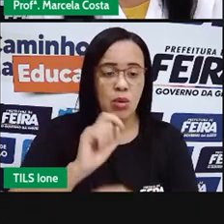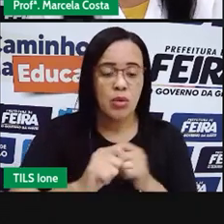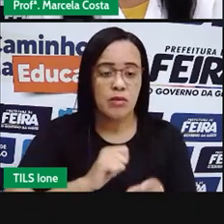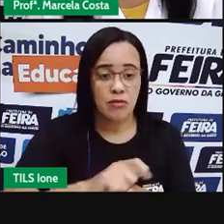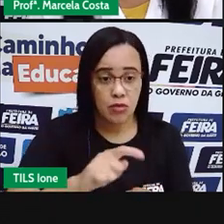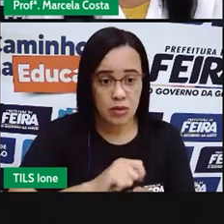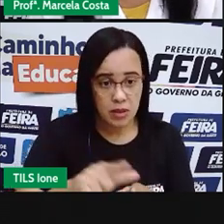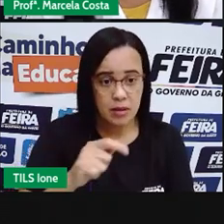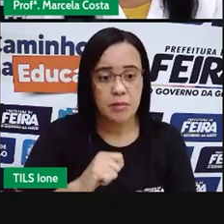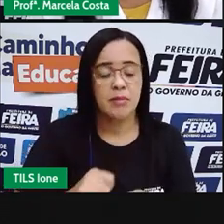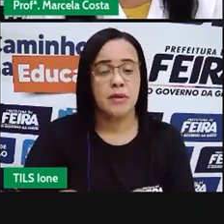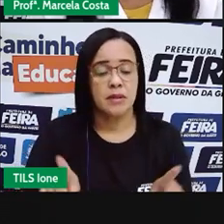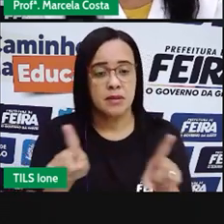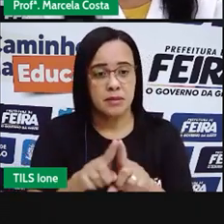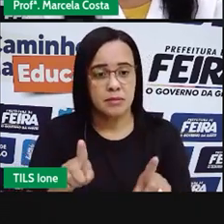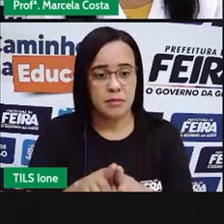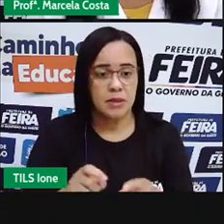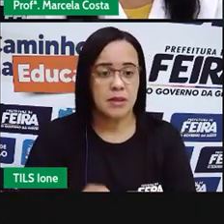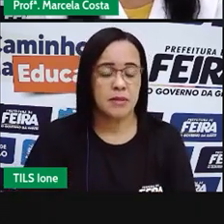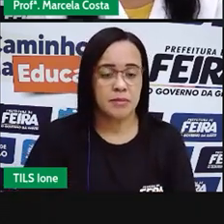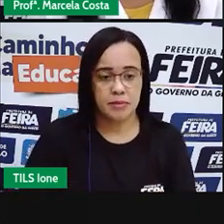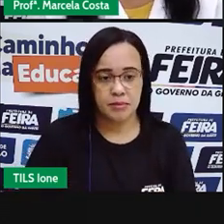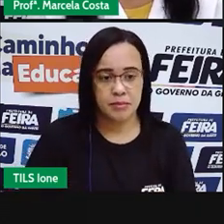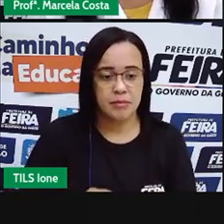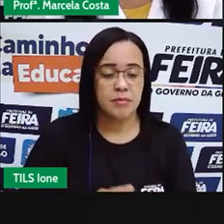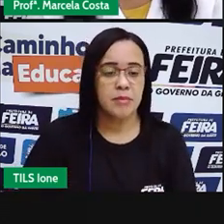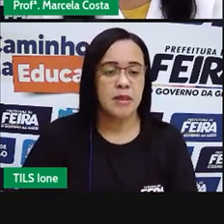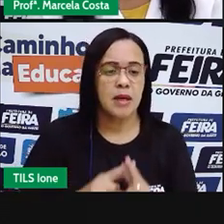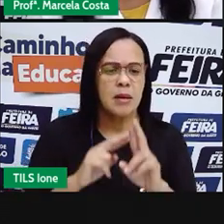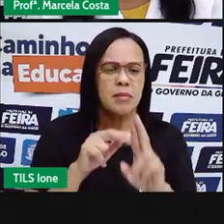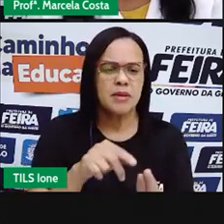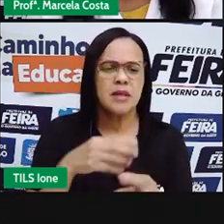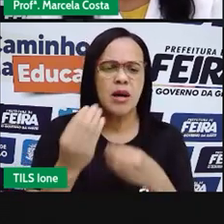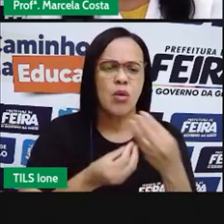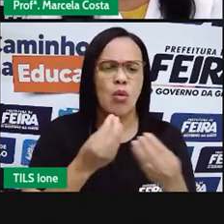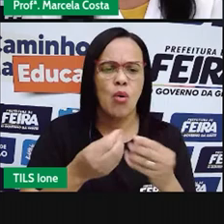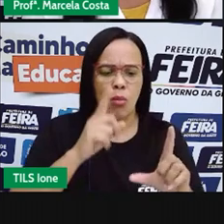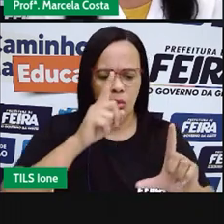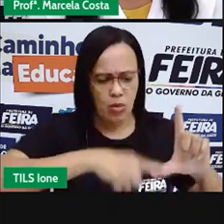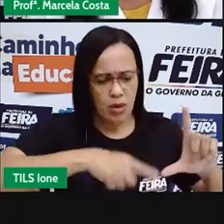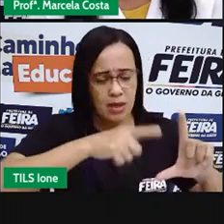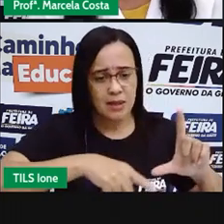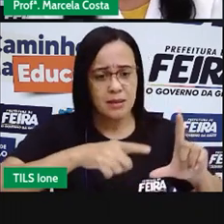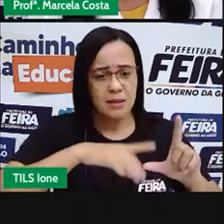pela sua representação por letras.